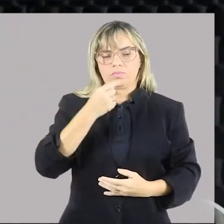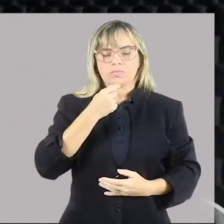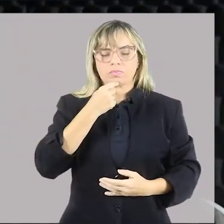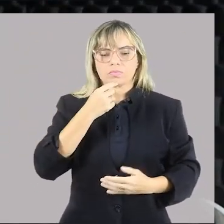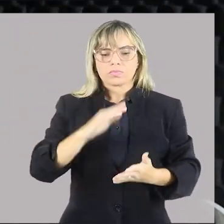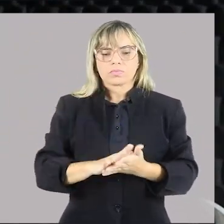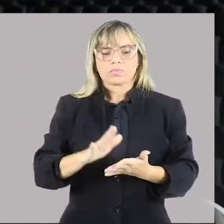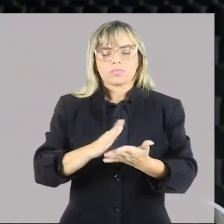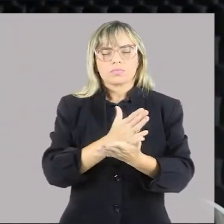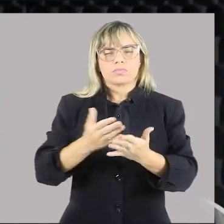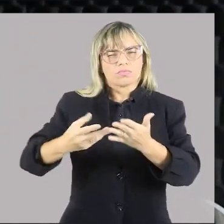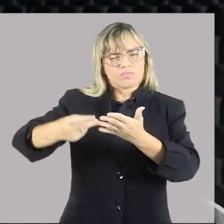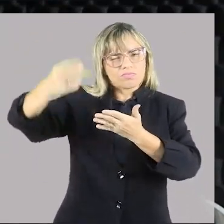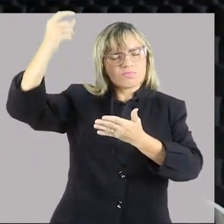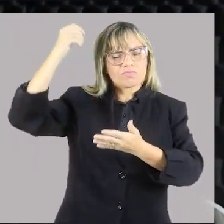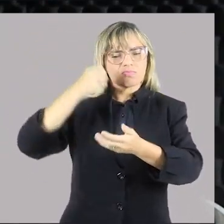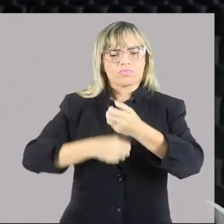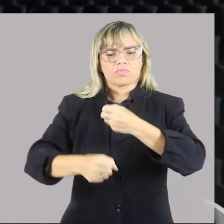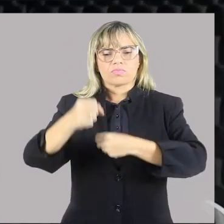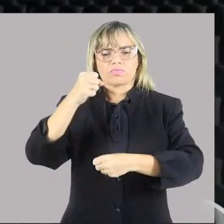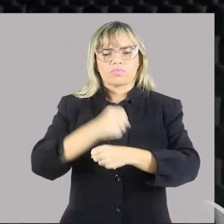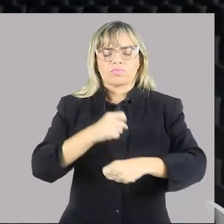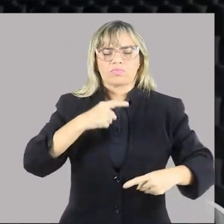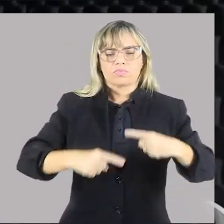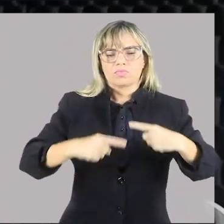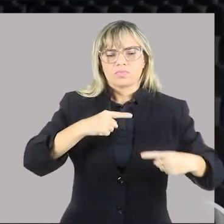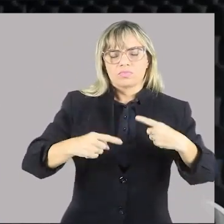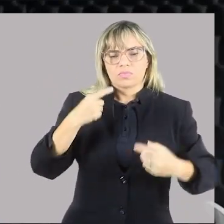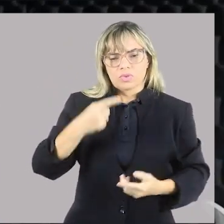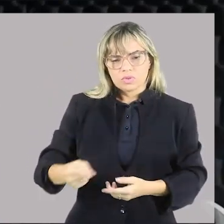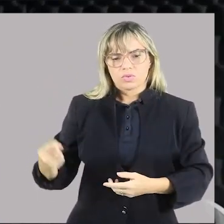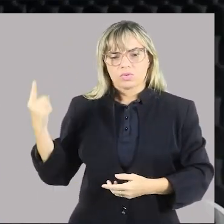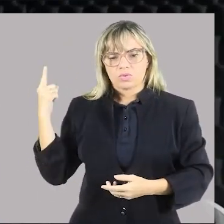Alguns anos atrás, a Política Nacional dos Resíduos Sólidos